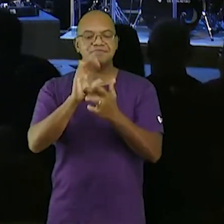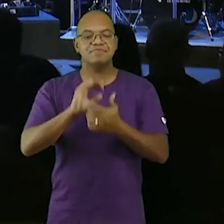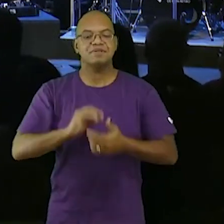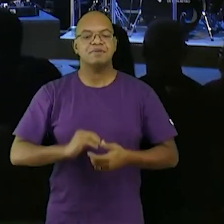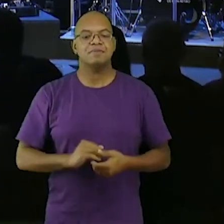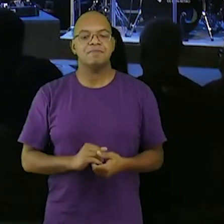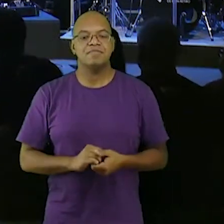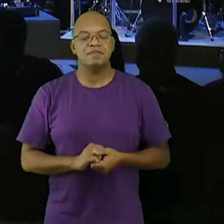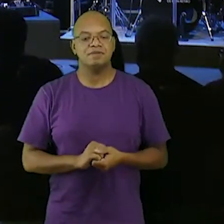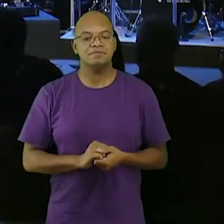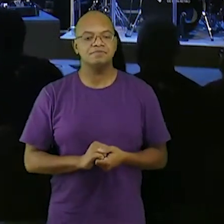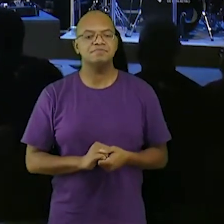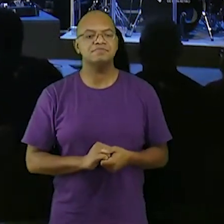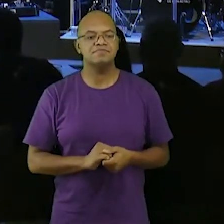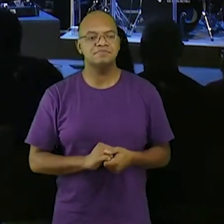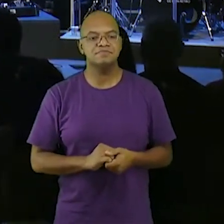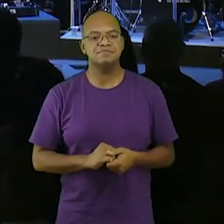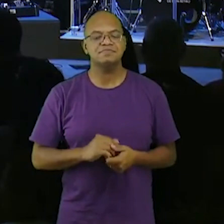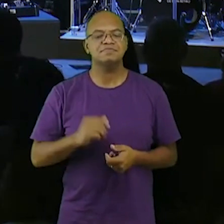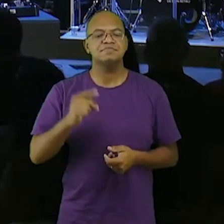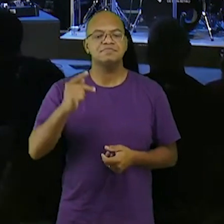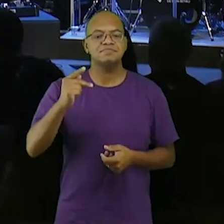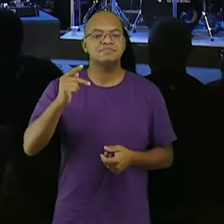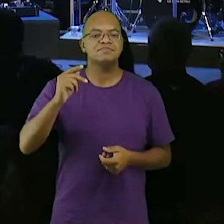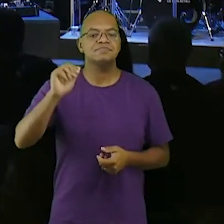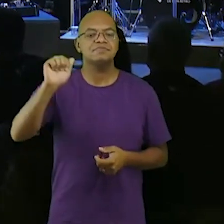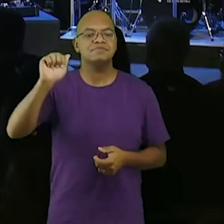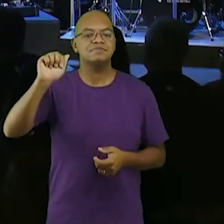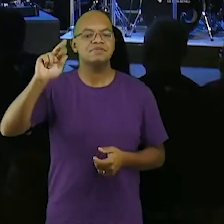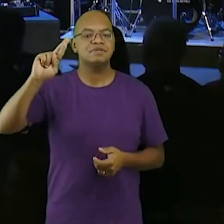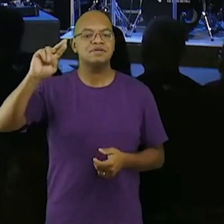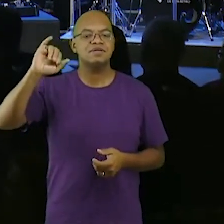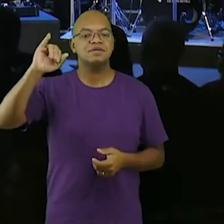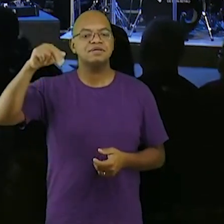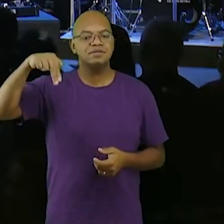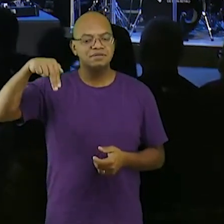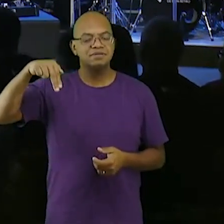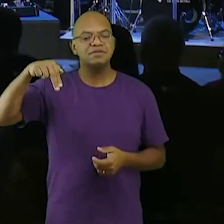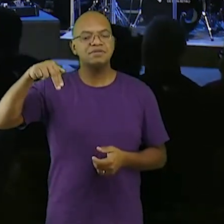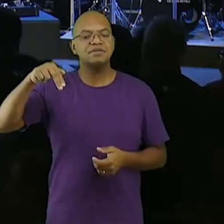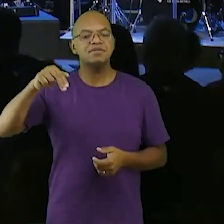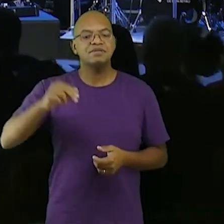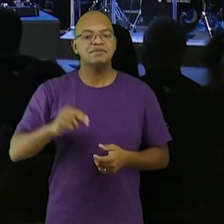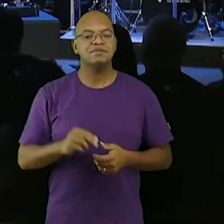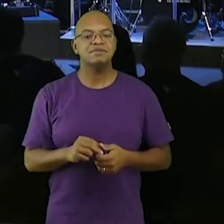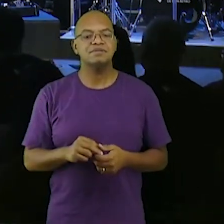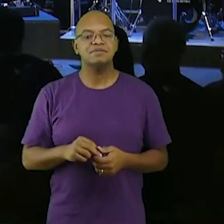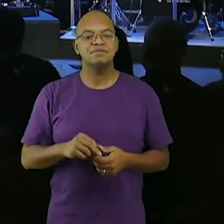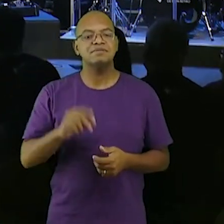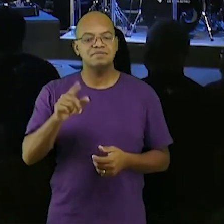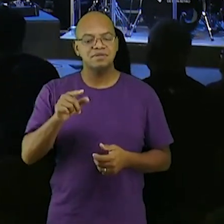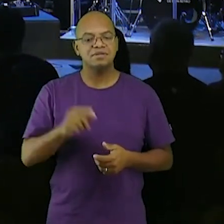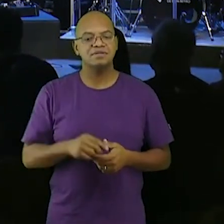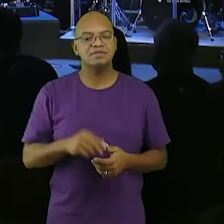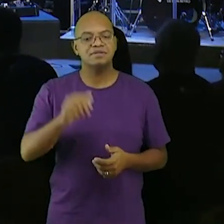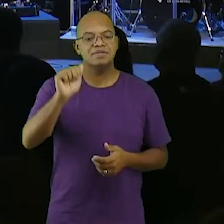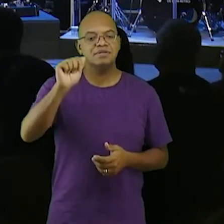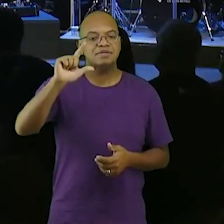a Karin está aí não? com o filhinho? não? Alexandre? traz ele aqui